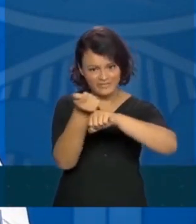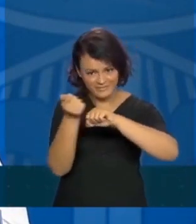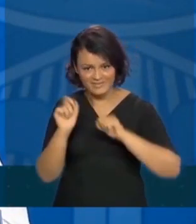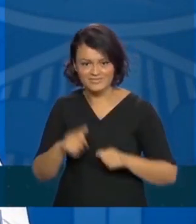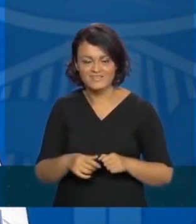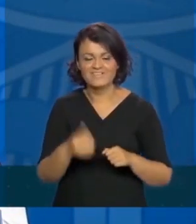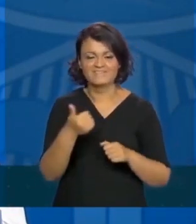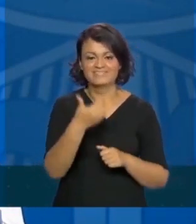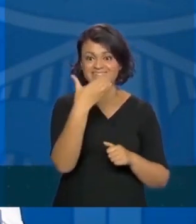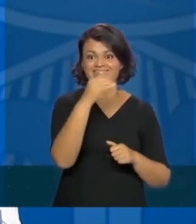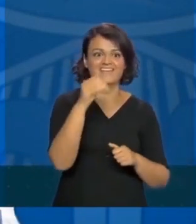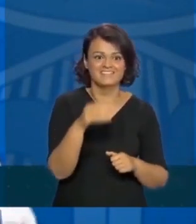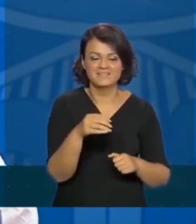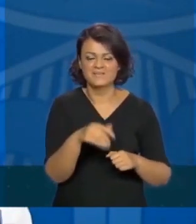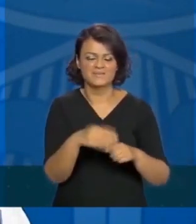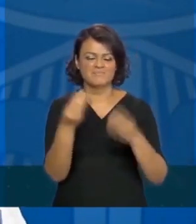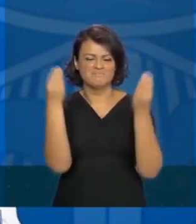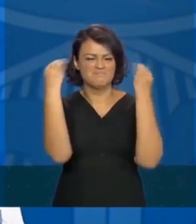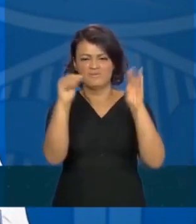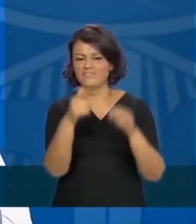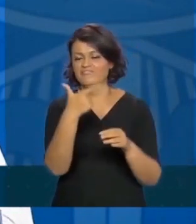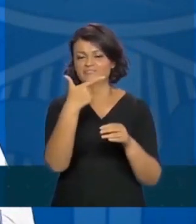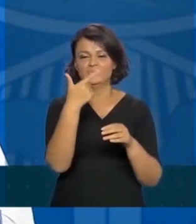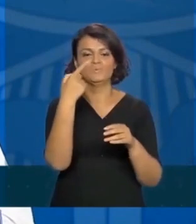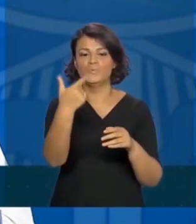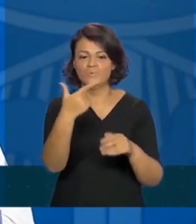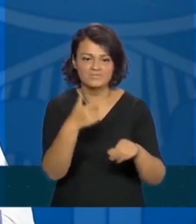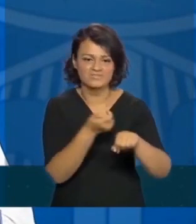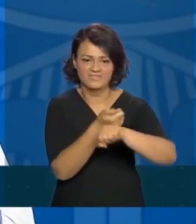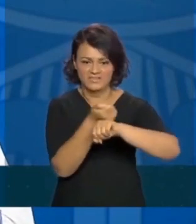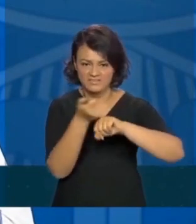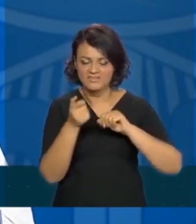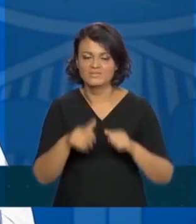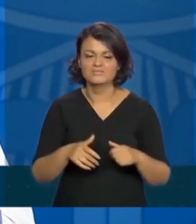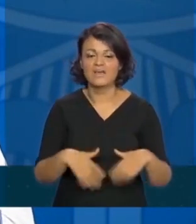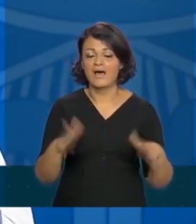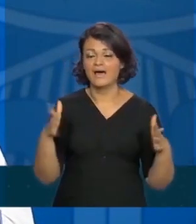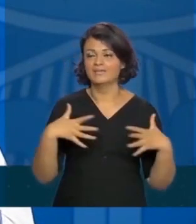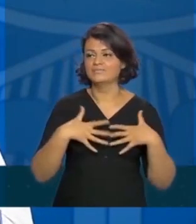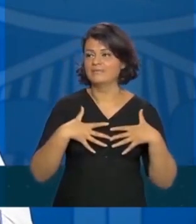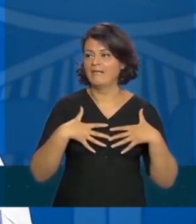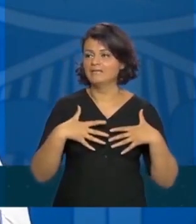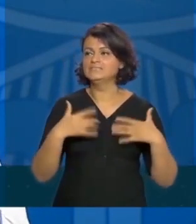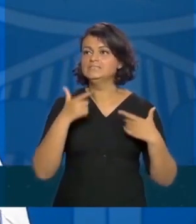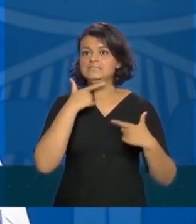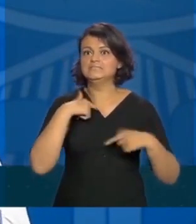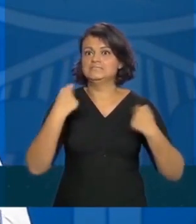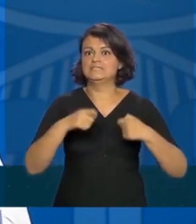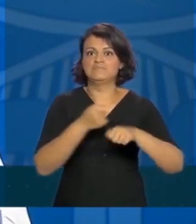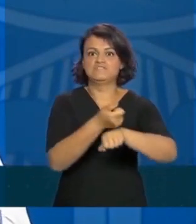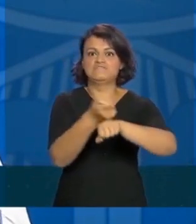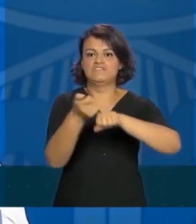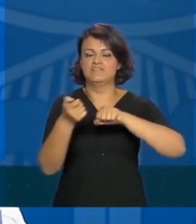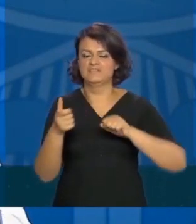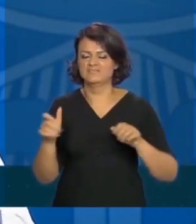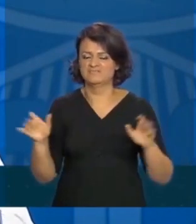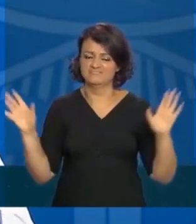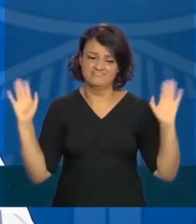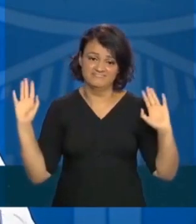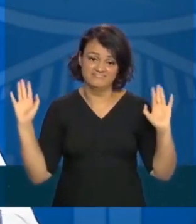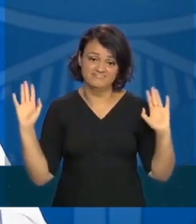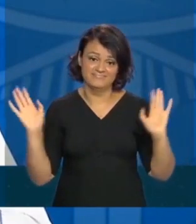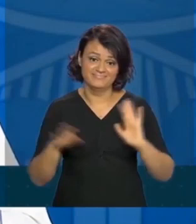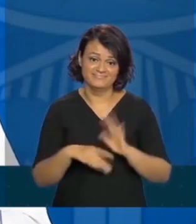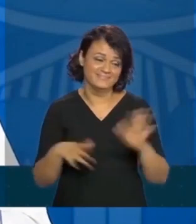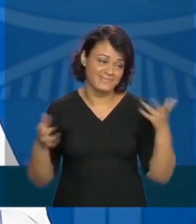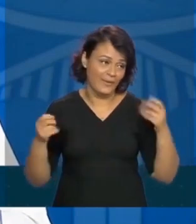vez de postar 10 fake news por dia posta duas aí ele alimenta sua necessidade da fake news já ajuda